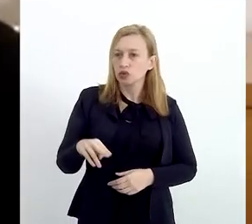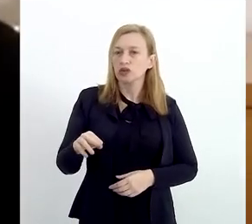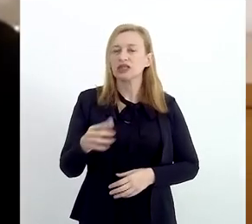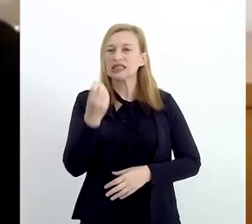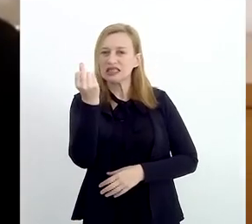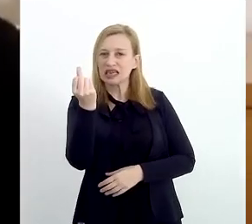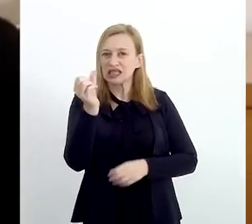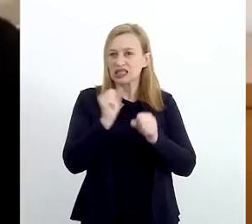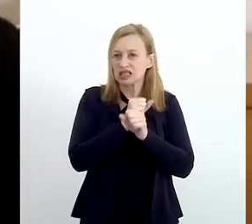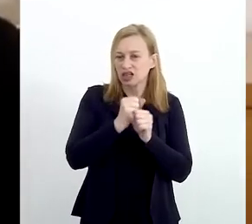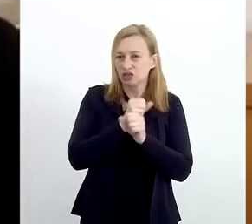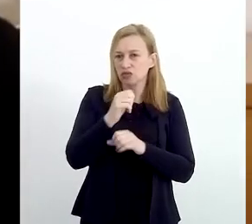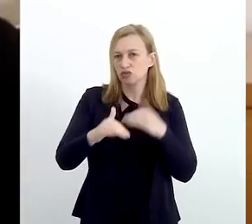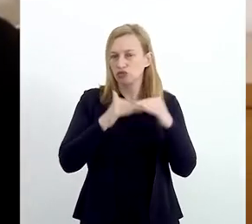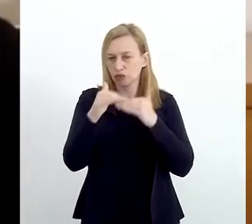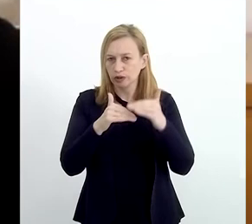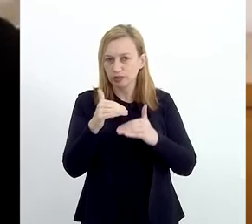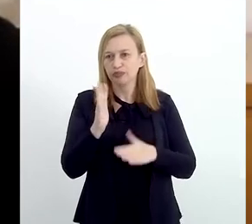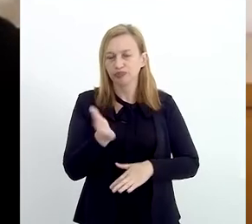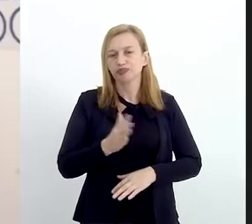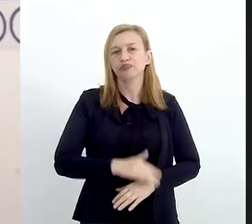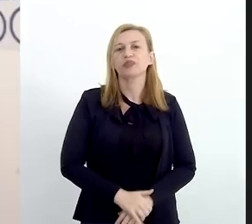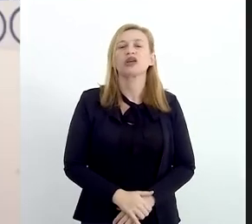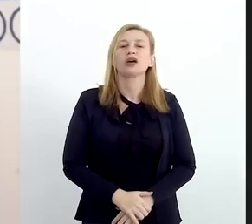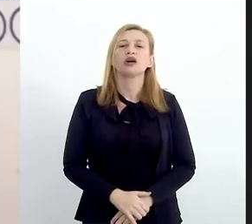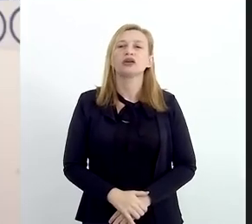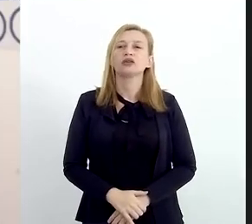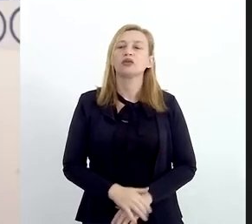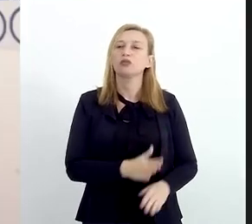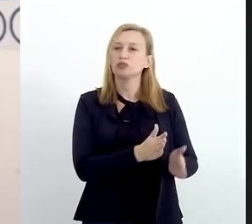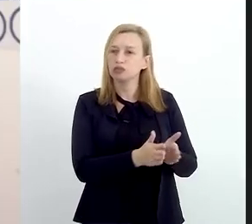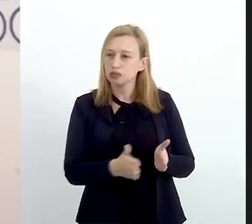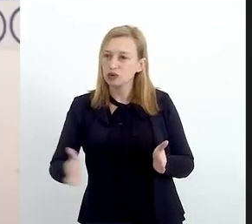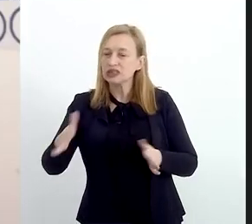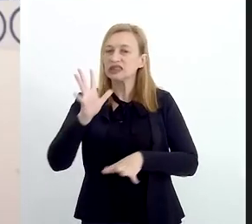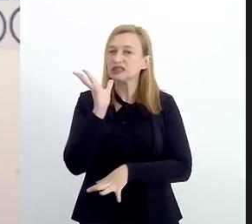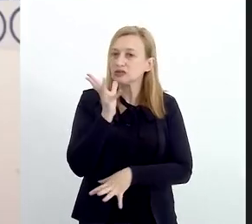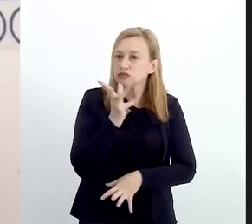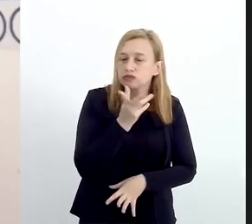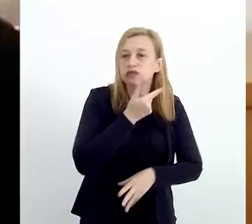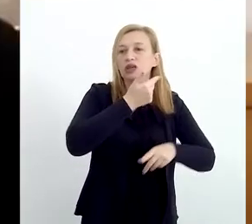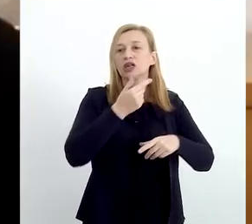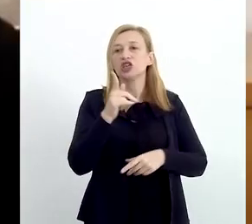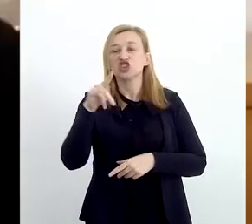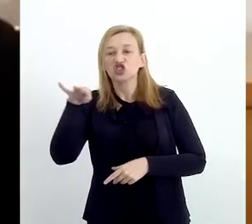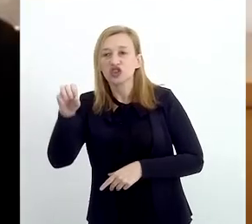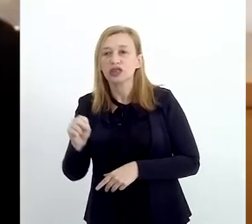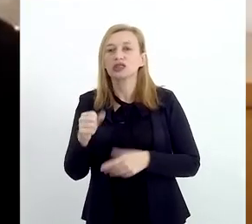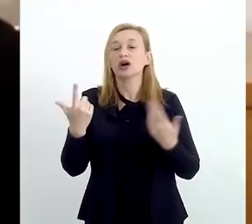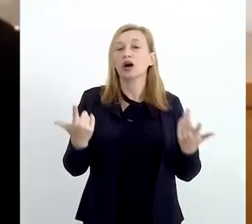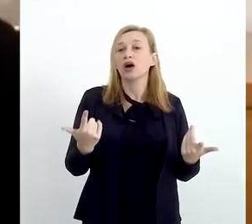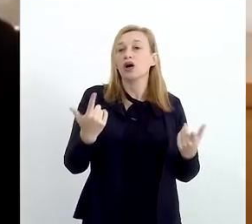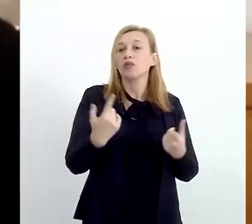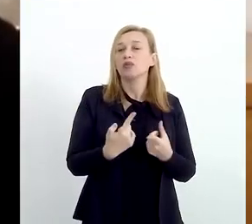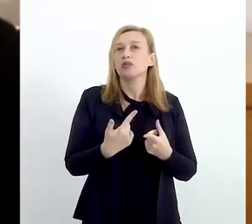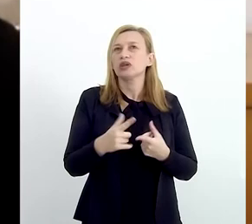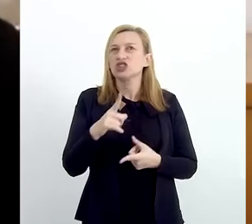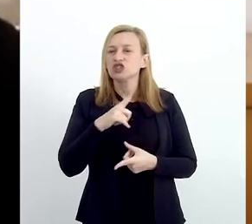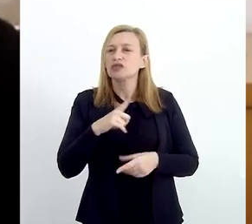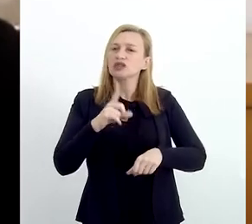tem cerca de seis anos de desenvolvimento. Esse é um processo lento, Geisa, porque,